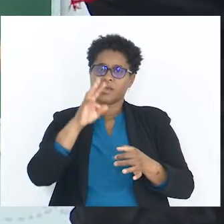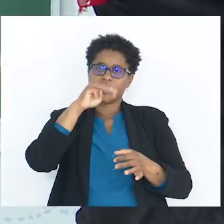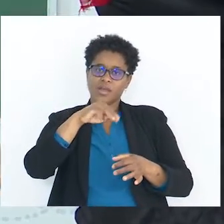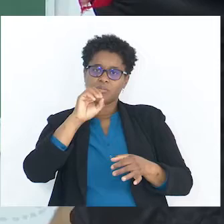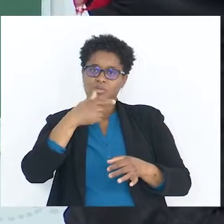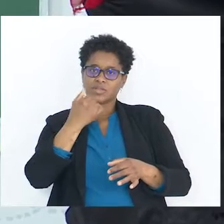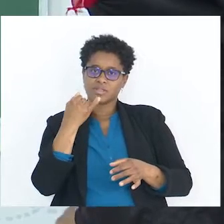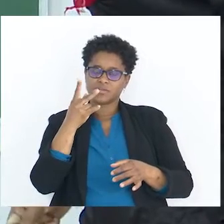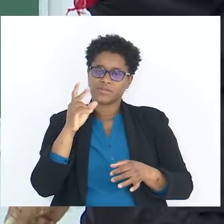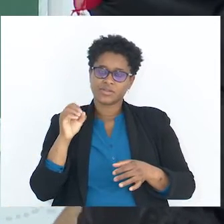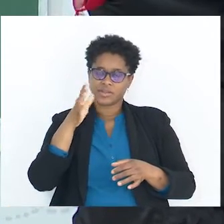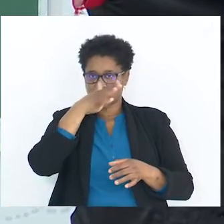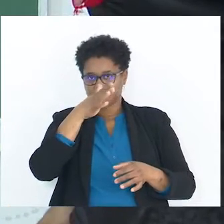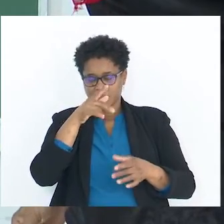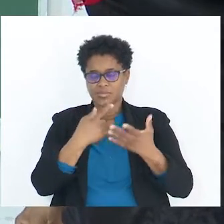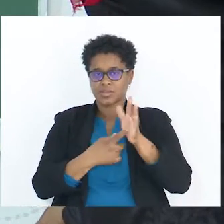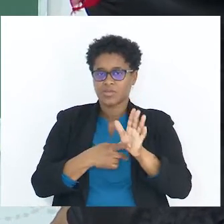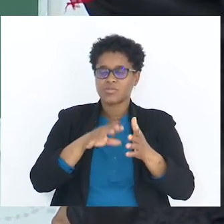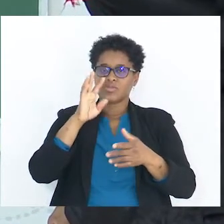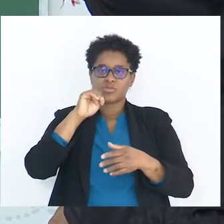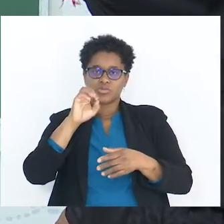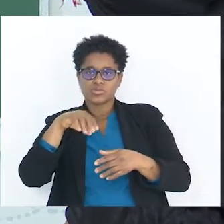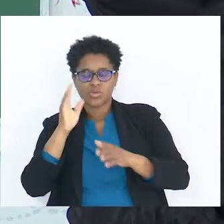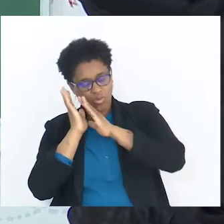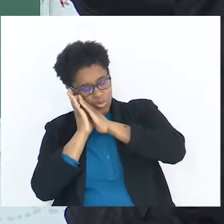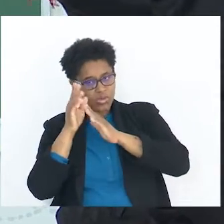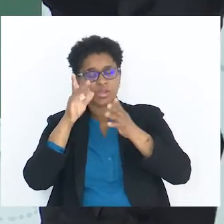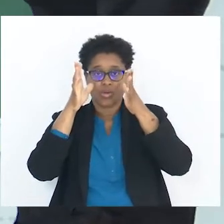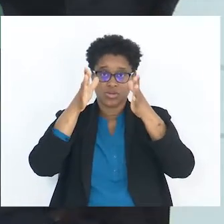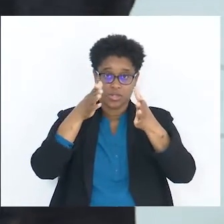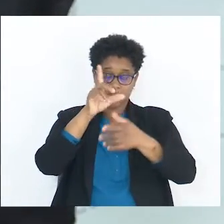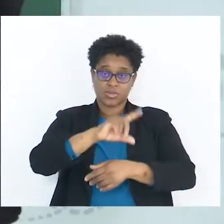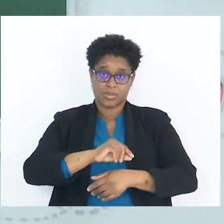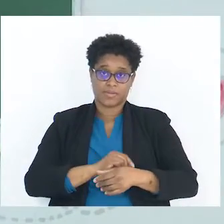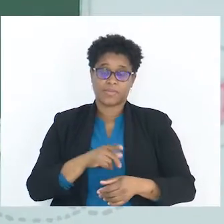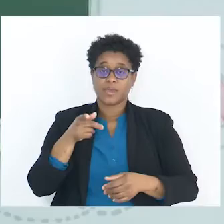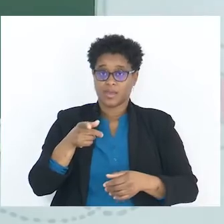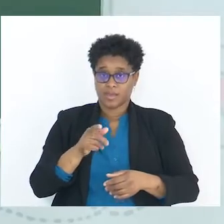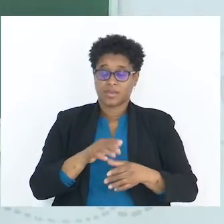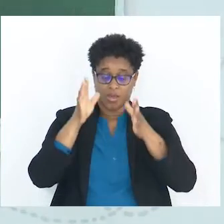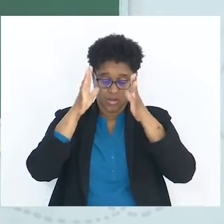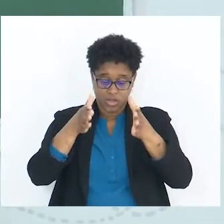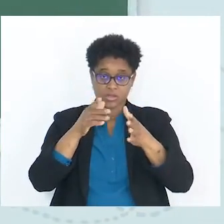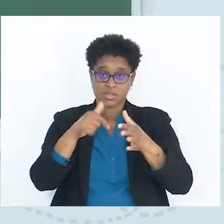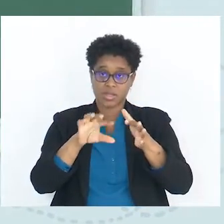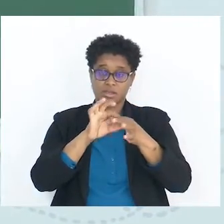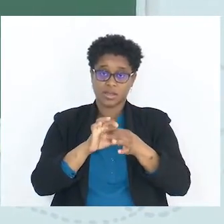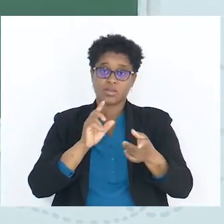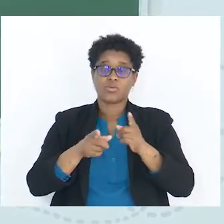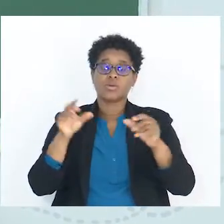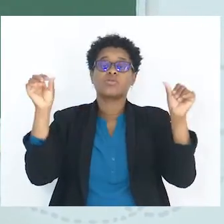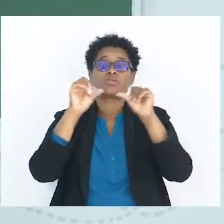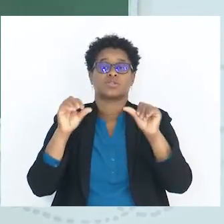à motivação e atividades, como o sono e à concentração. Aqui, a concentração está